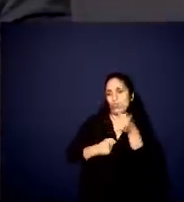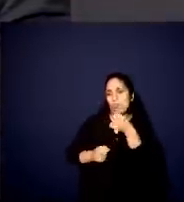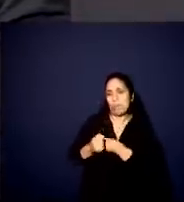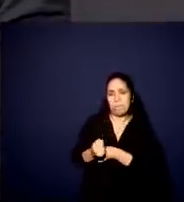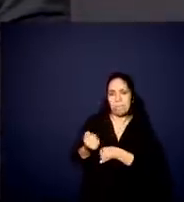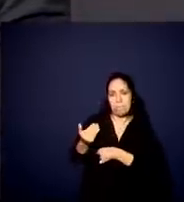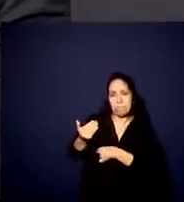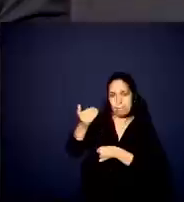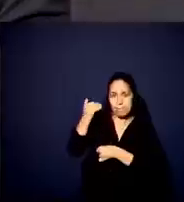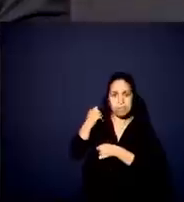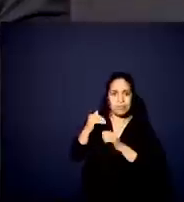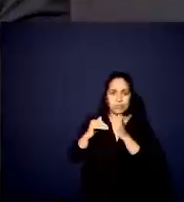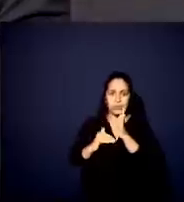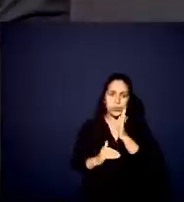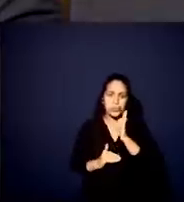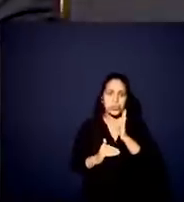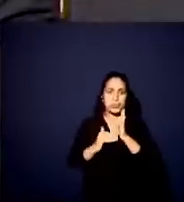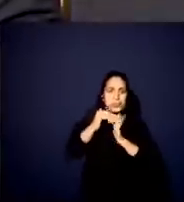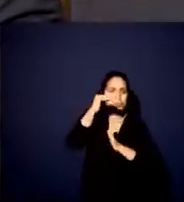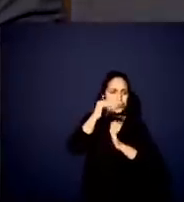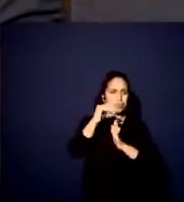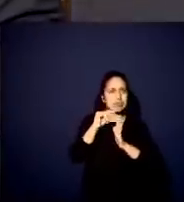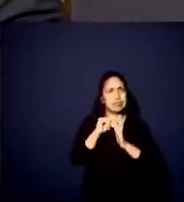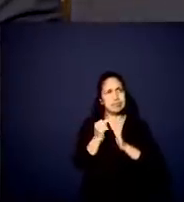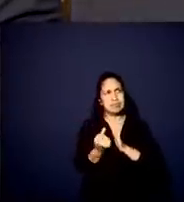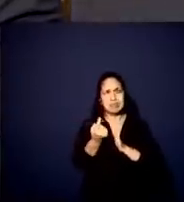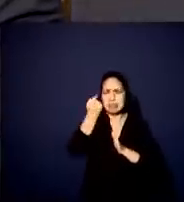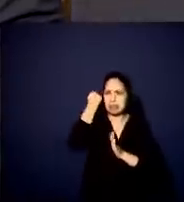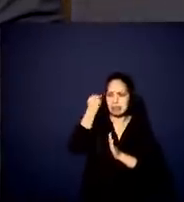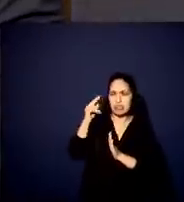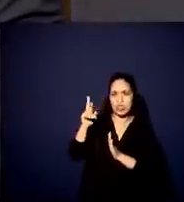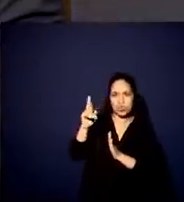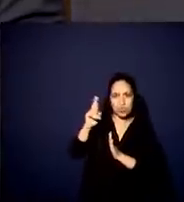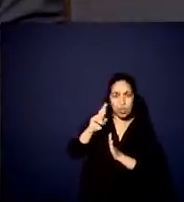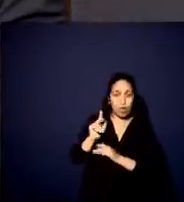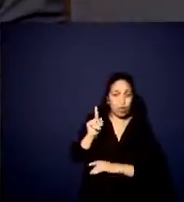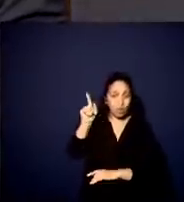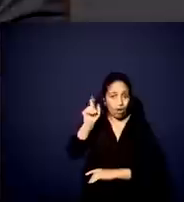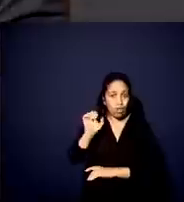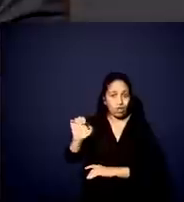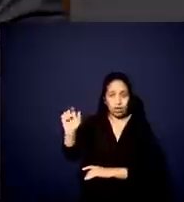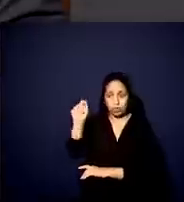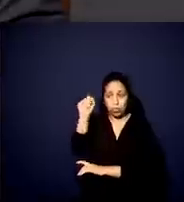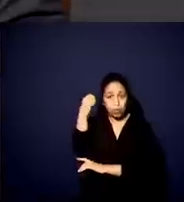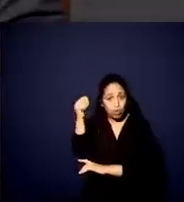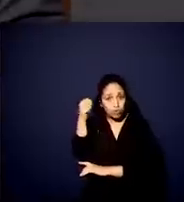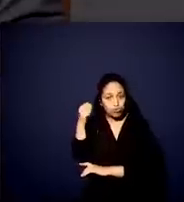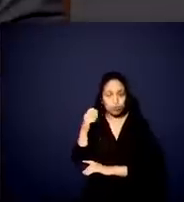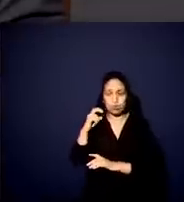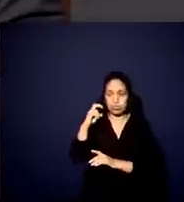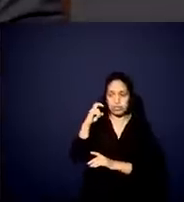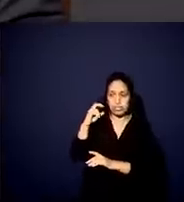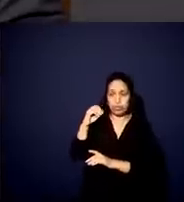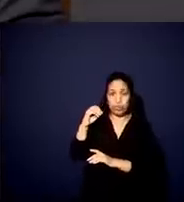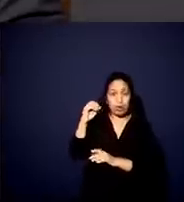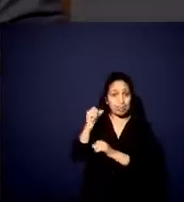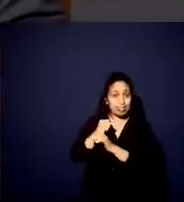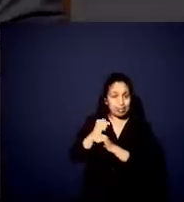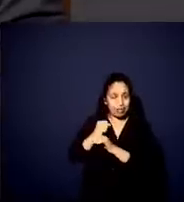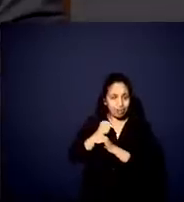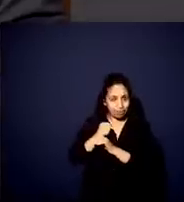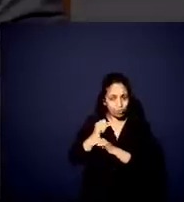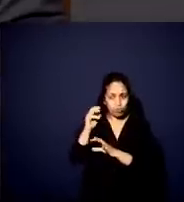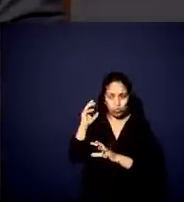o maior superávit orçamentário desde o Plano Real, desde que o Plano Real começou, no estado do Rio Grande do Sul. Nos últimos 50 anos, em 42 anos,